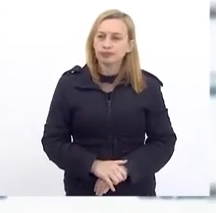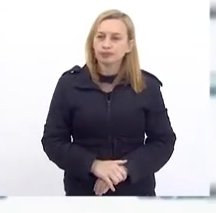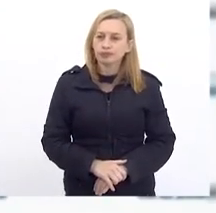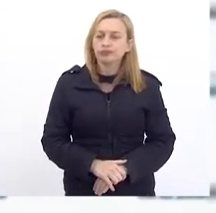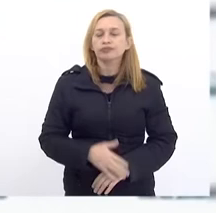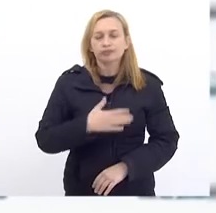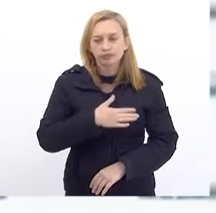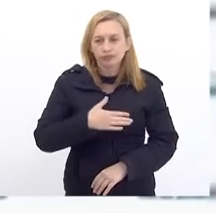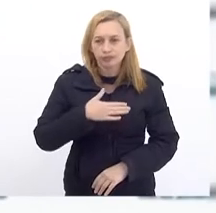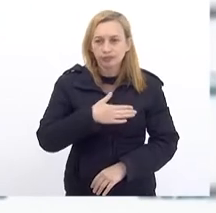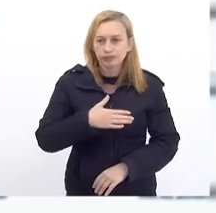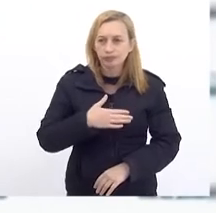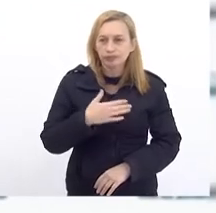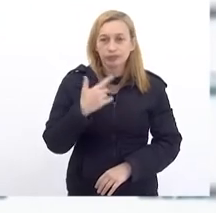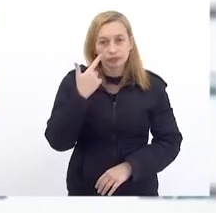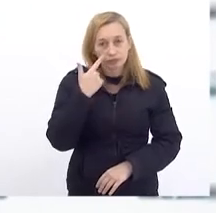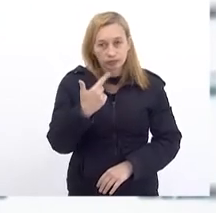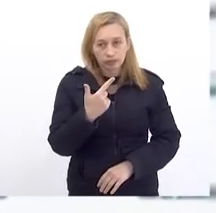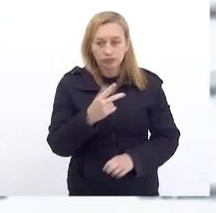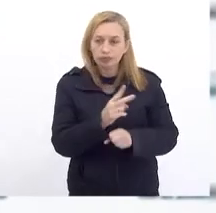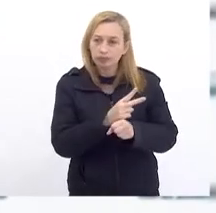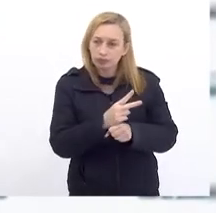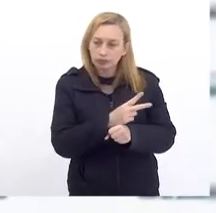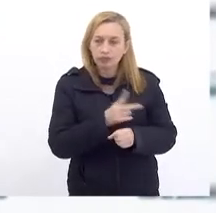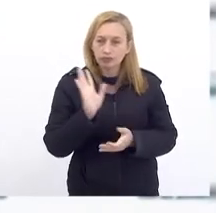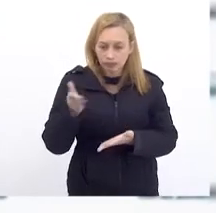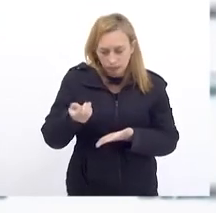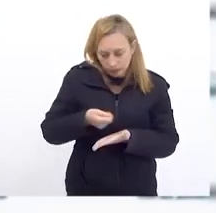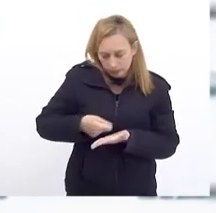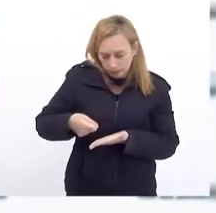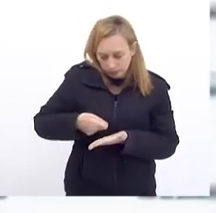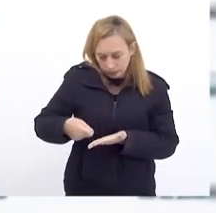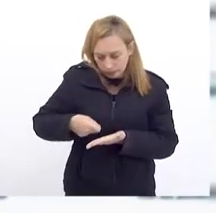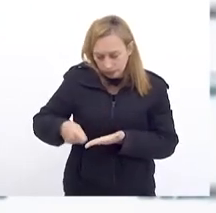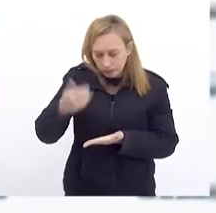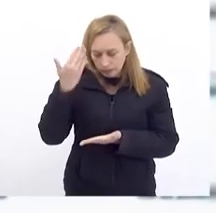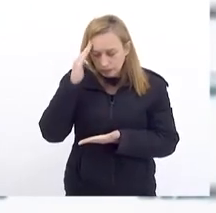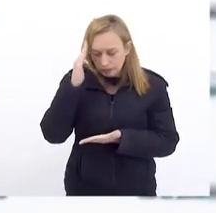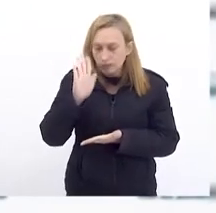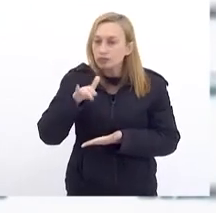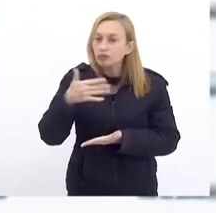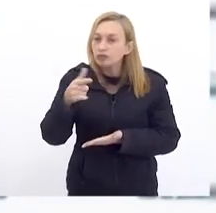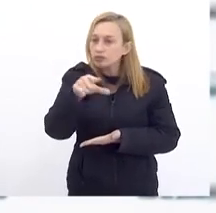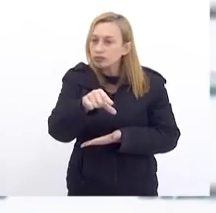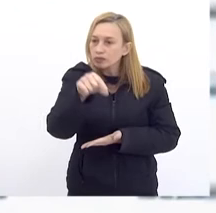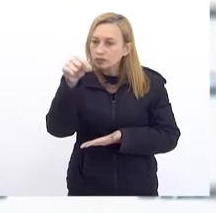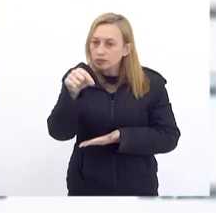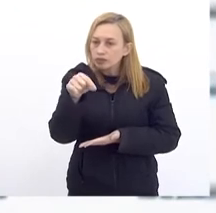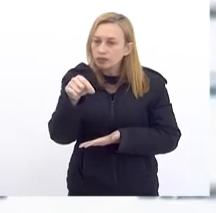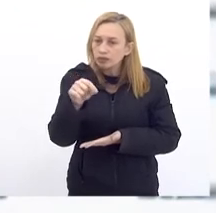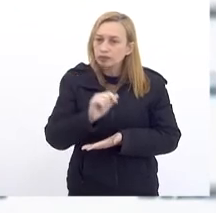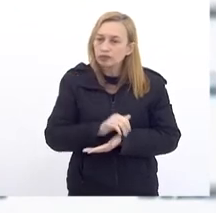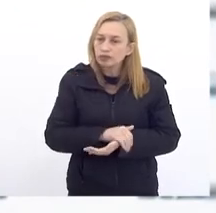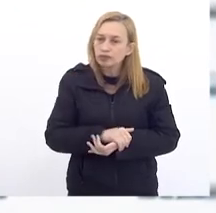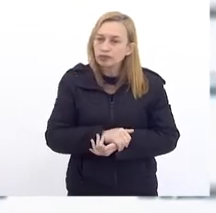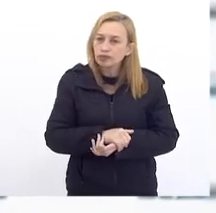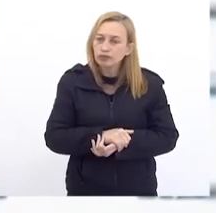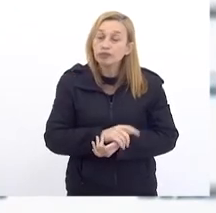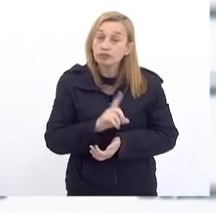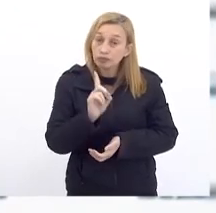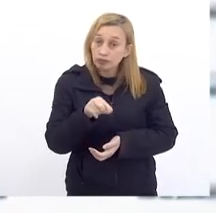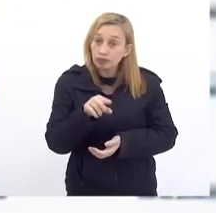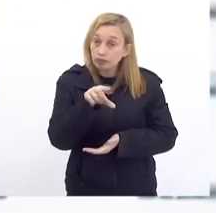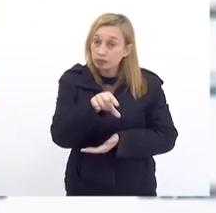Gostaria Muito Eu vou Procurar Aqui Já anotei Quero Entender Qual é Essa decisão Porque É uma